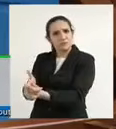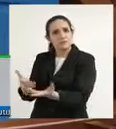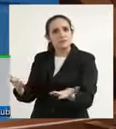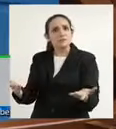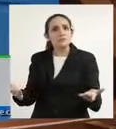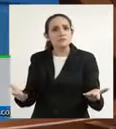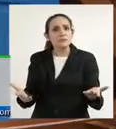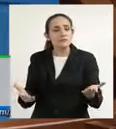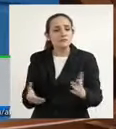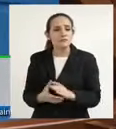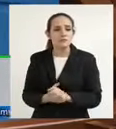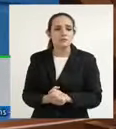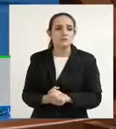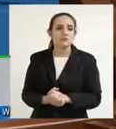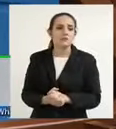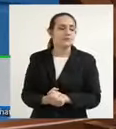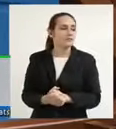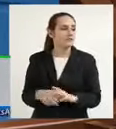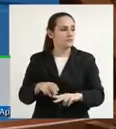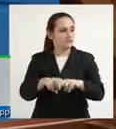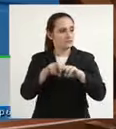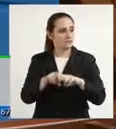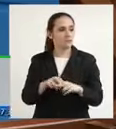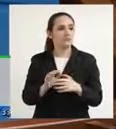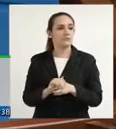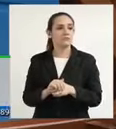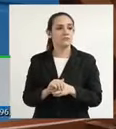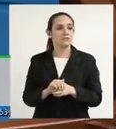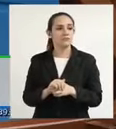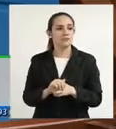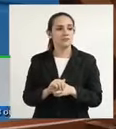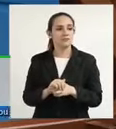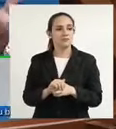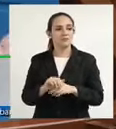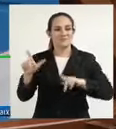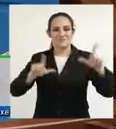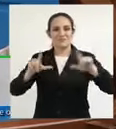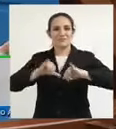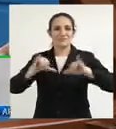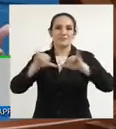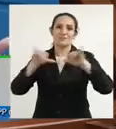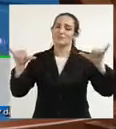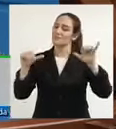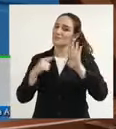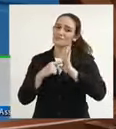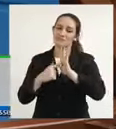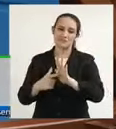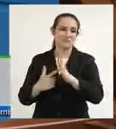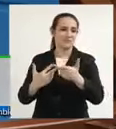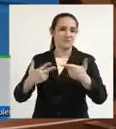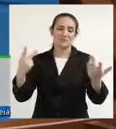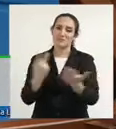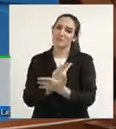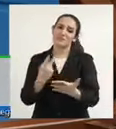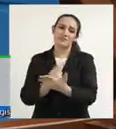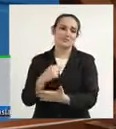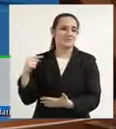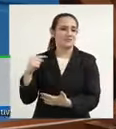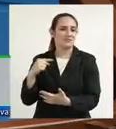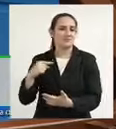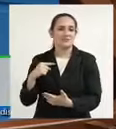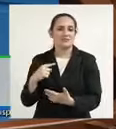chegando, deputado Cabalmi. E é justamente isso. Eu acho que a mídia dá muita divulgação nesses fatores negativos.